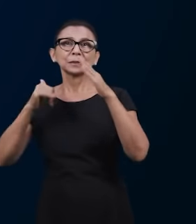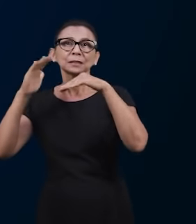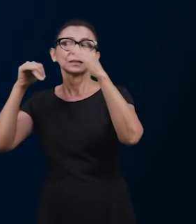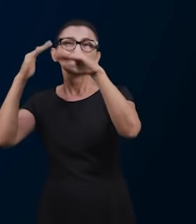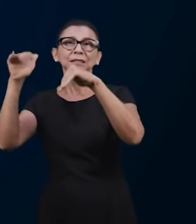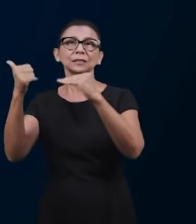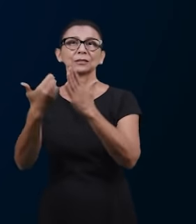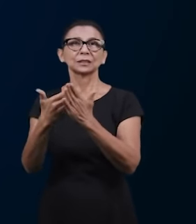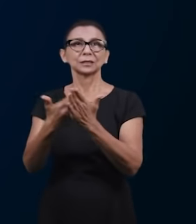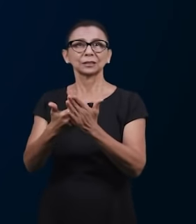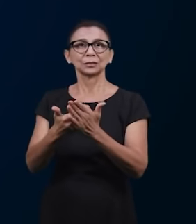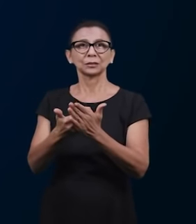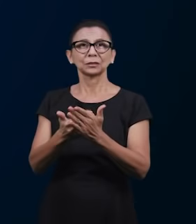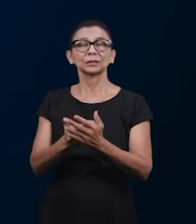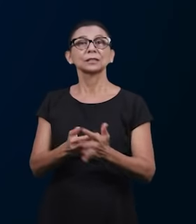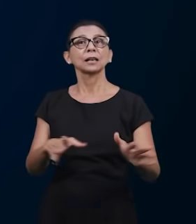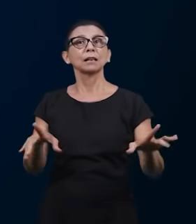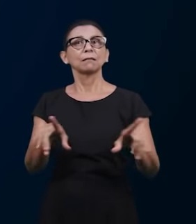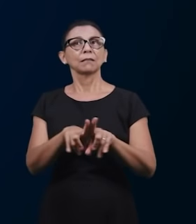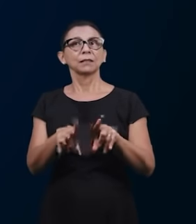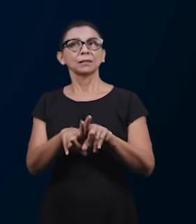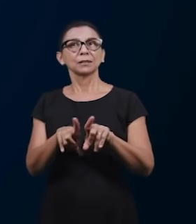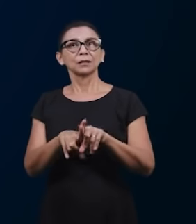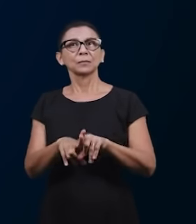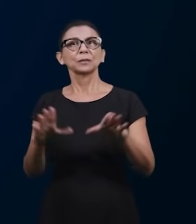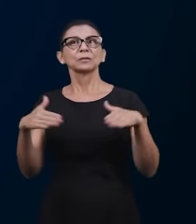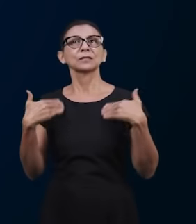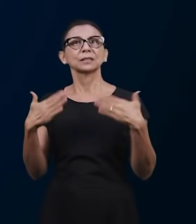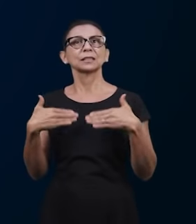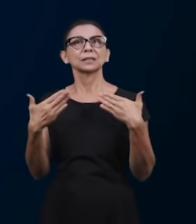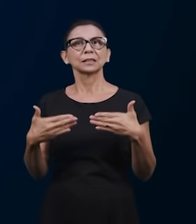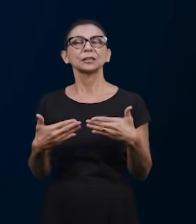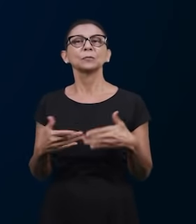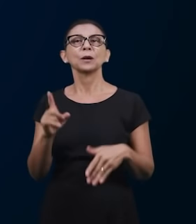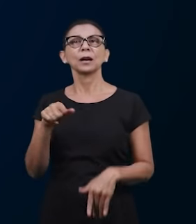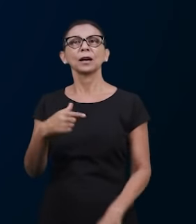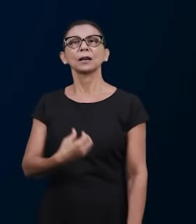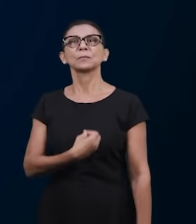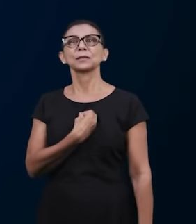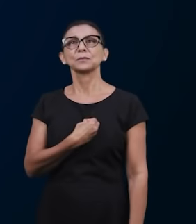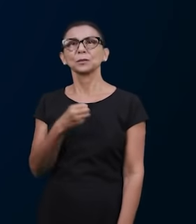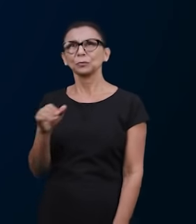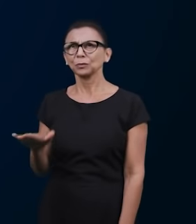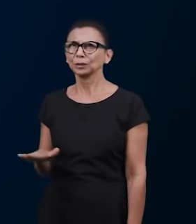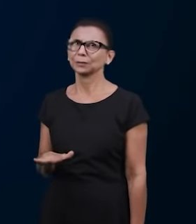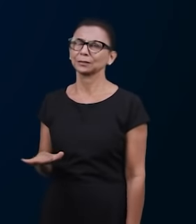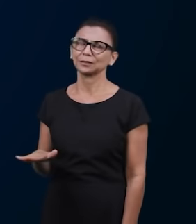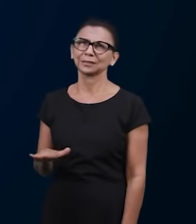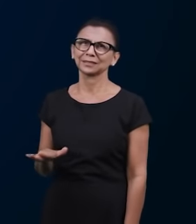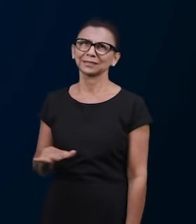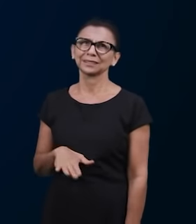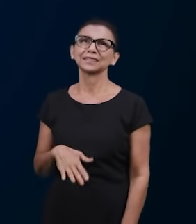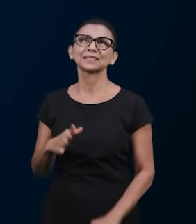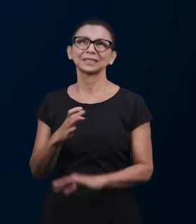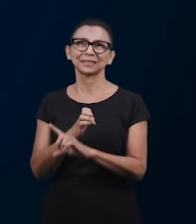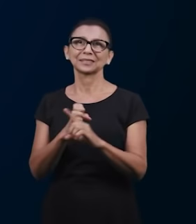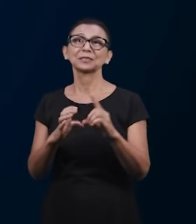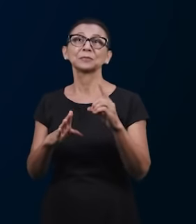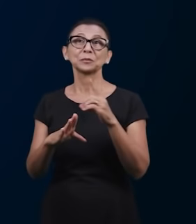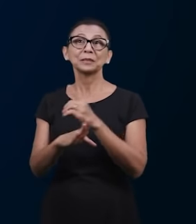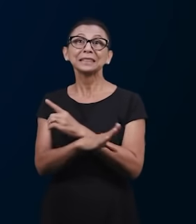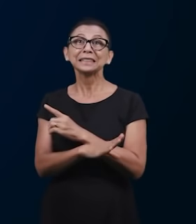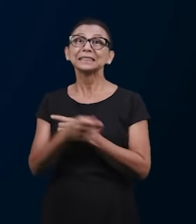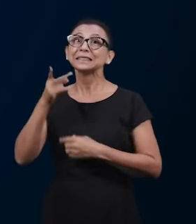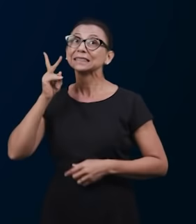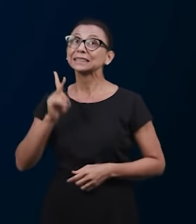busca constante. Outra das coisas que nos impactaram muito é a participação dos filhos em estas escolas